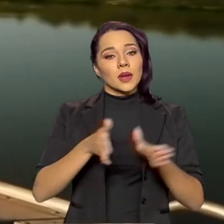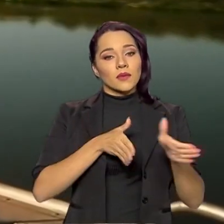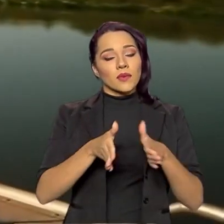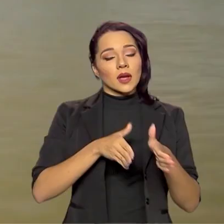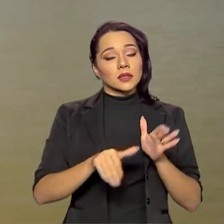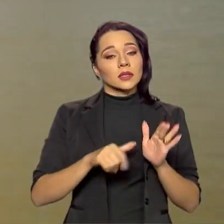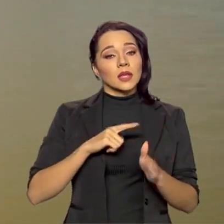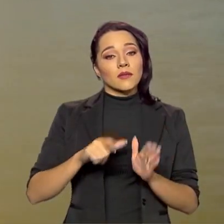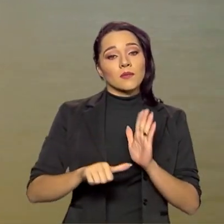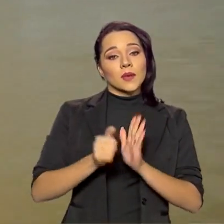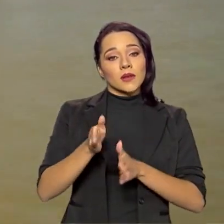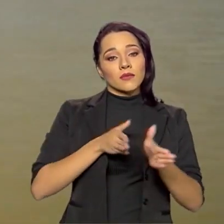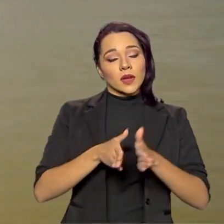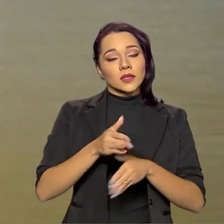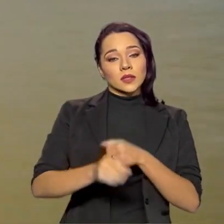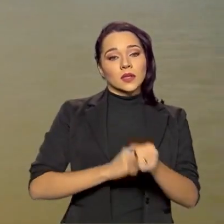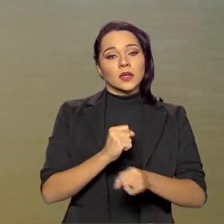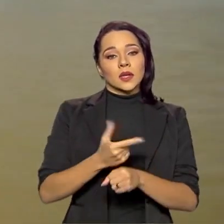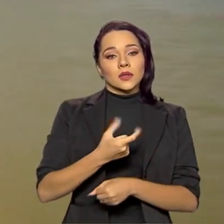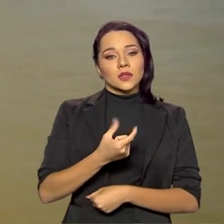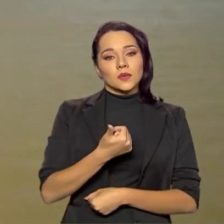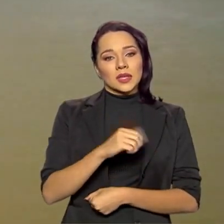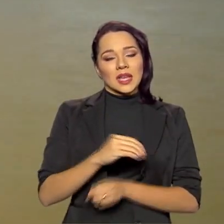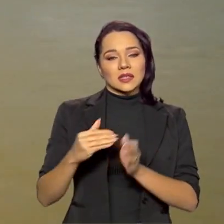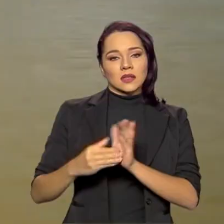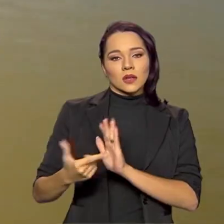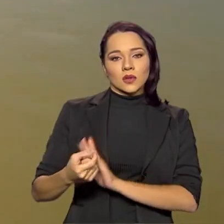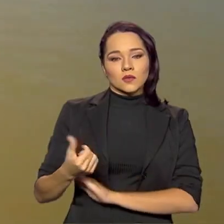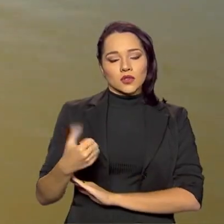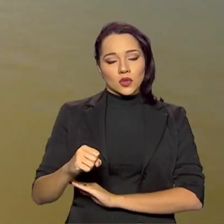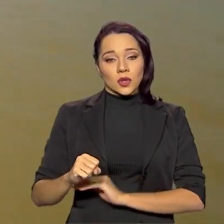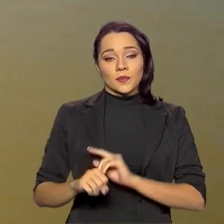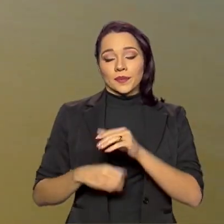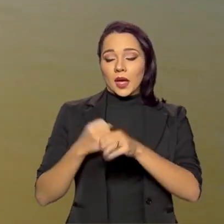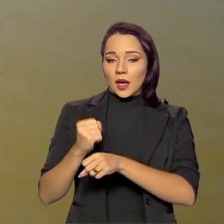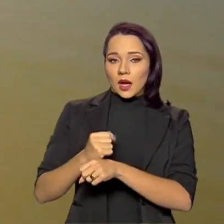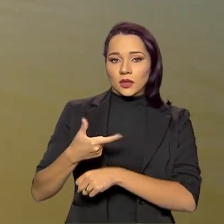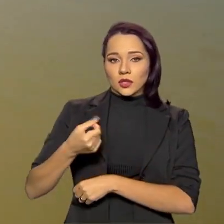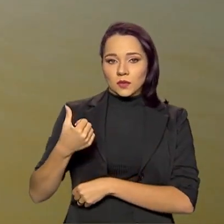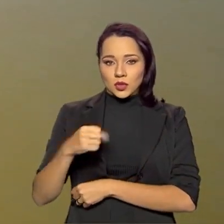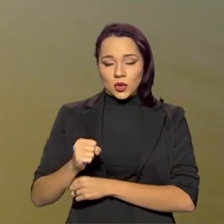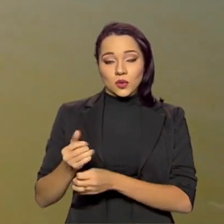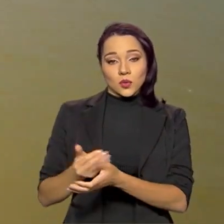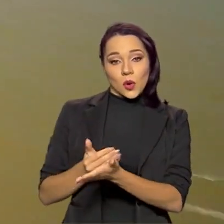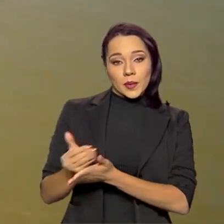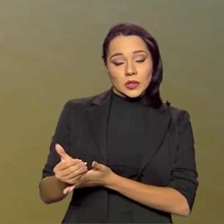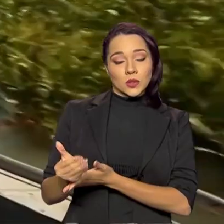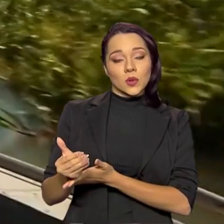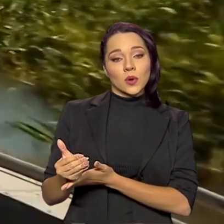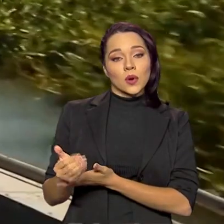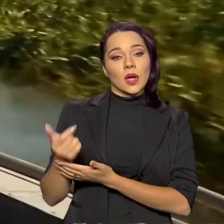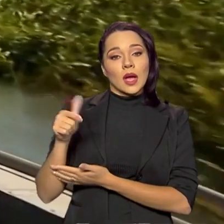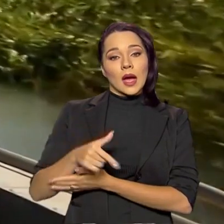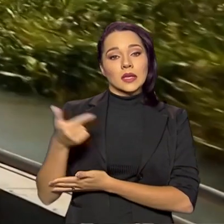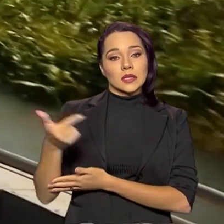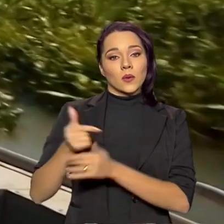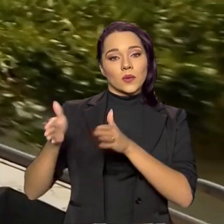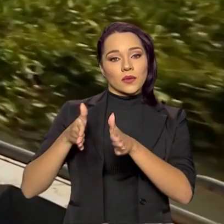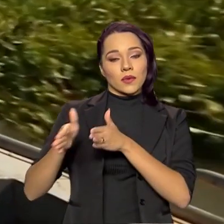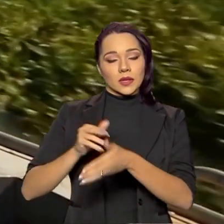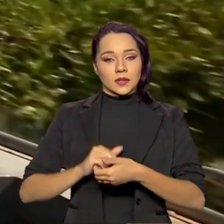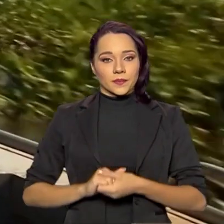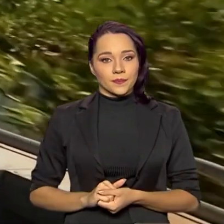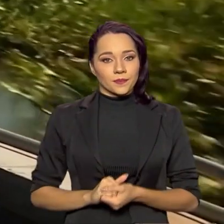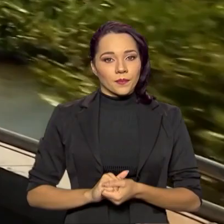uma primeira fase que foi de 2010 a 2018, e em 2018 nós iniciamos a nossa segunda fase.